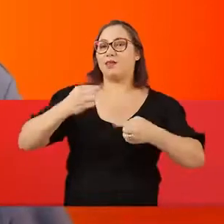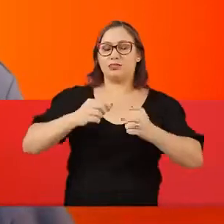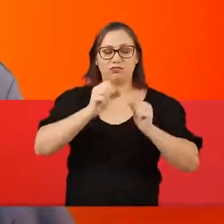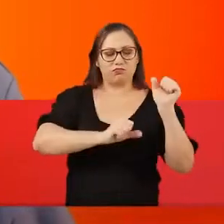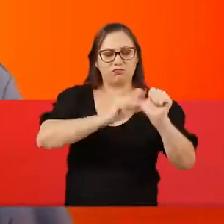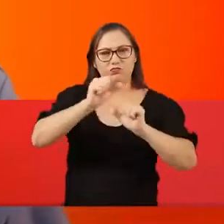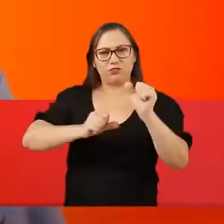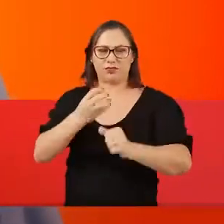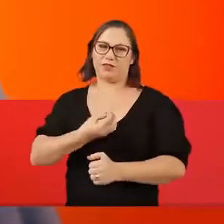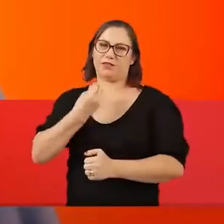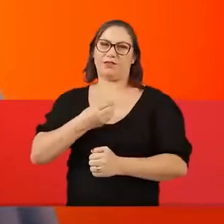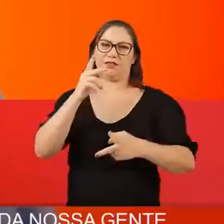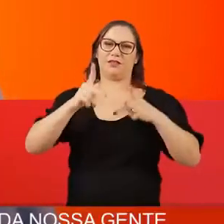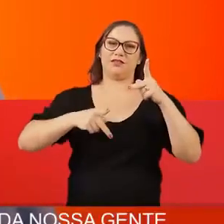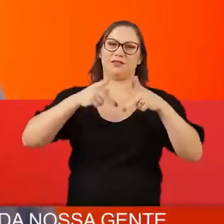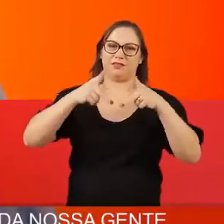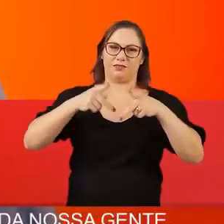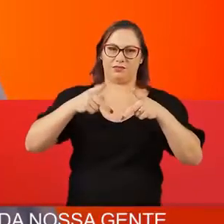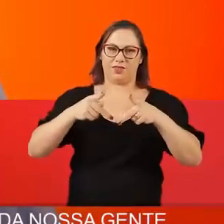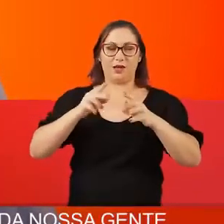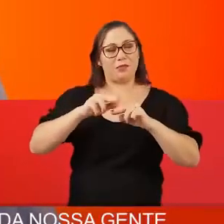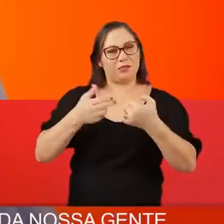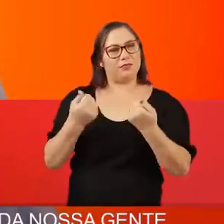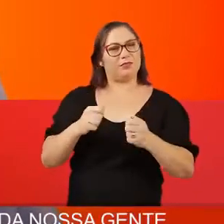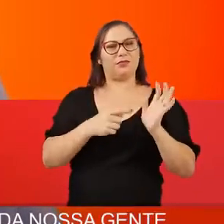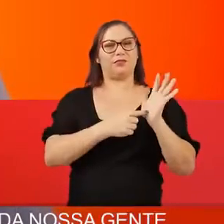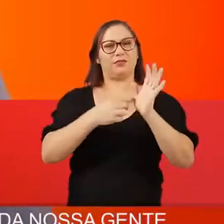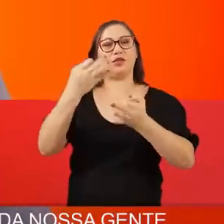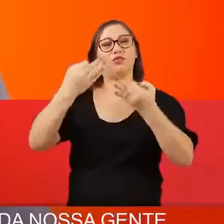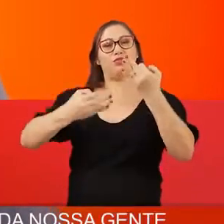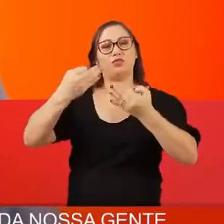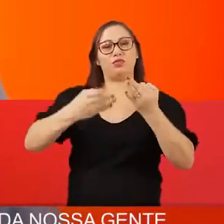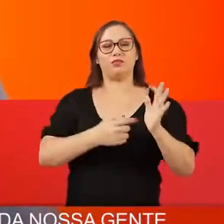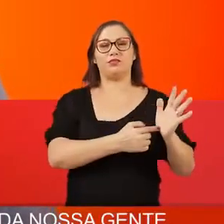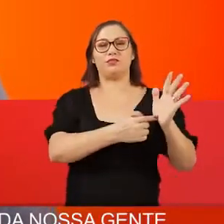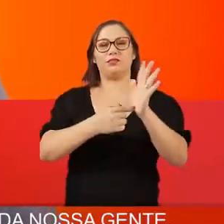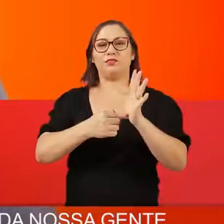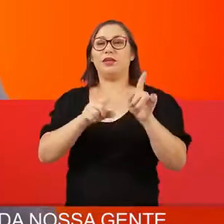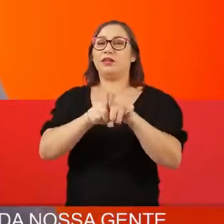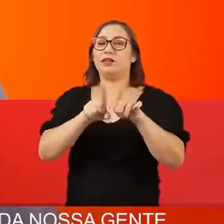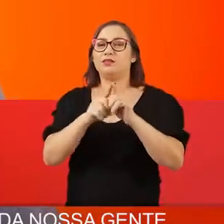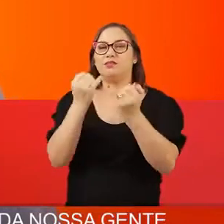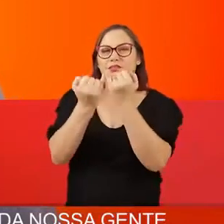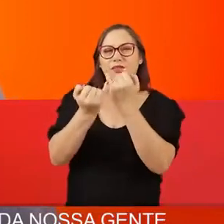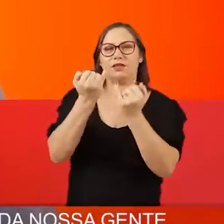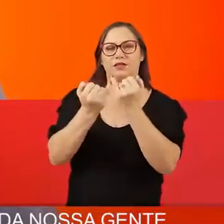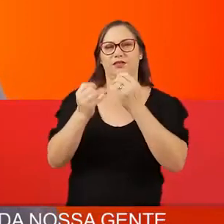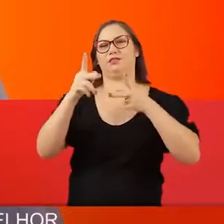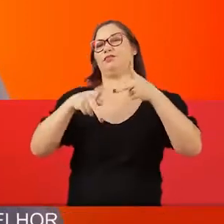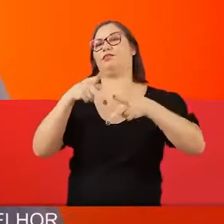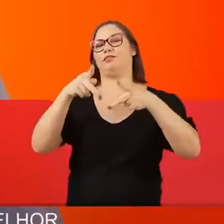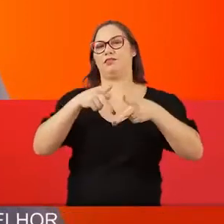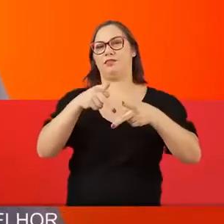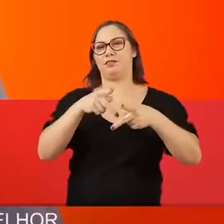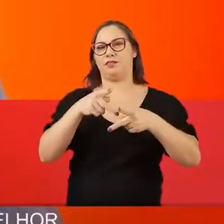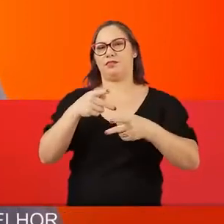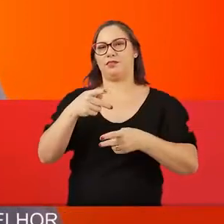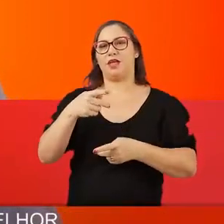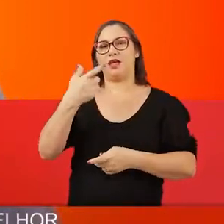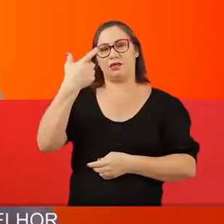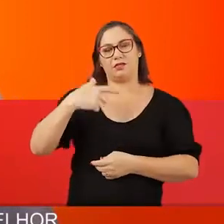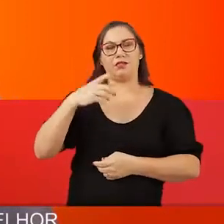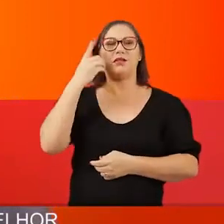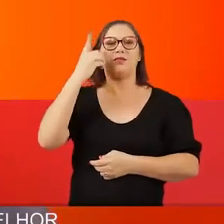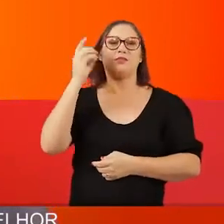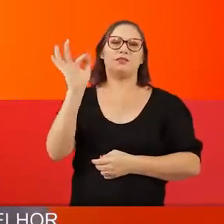A política muda a vida das pessoas, por isso precisa ser justa, transparente e ter a cara da nossa gente. Como deputado